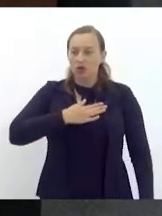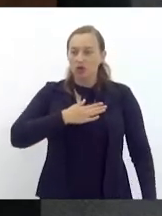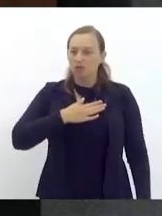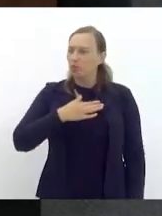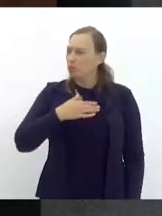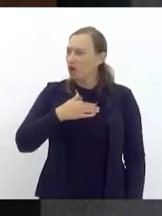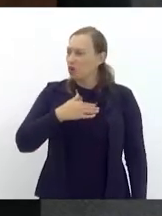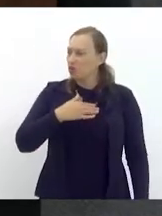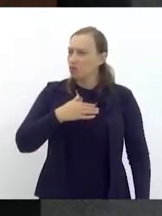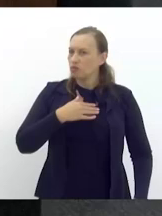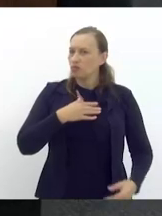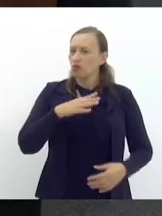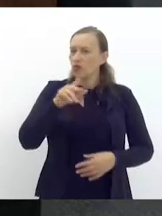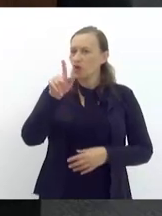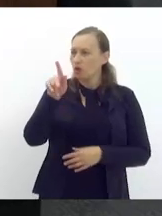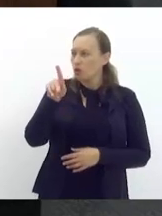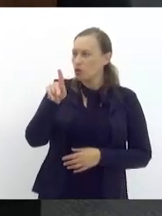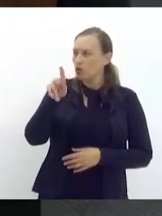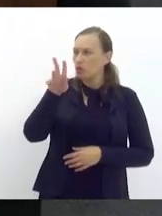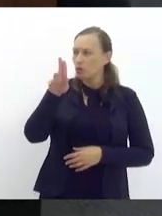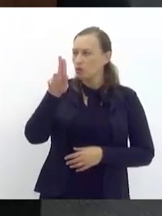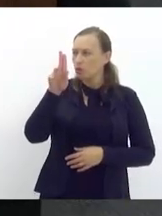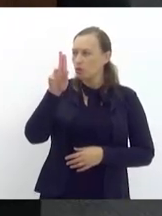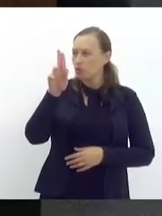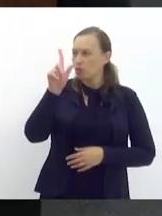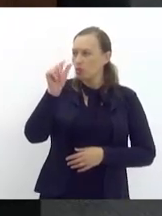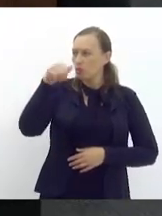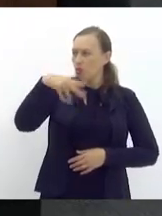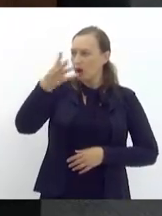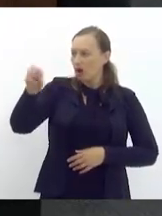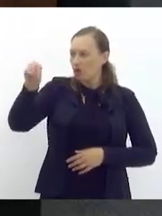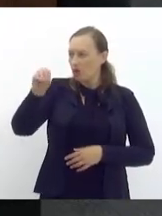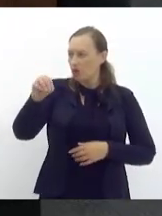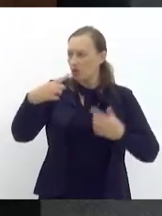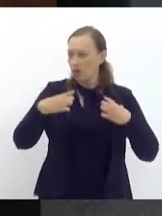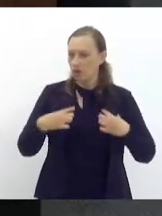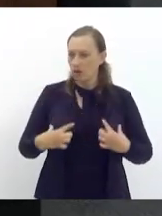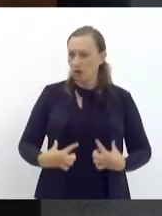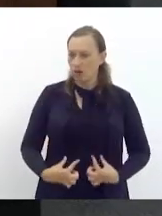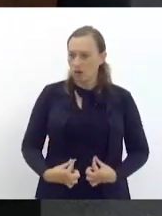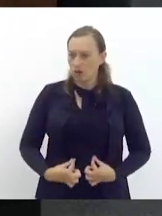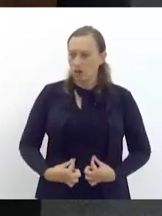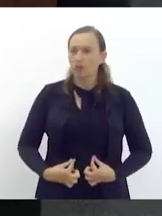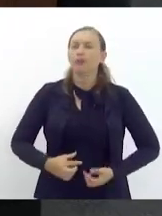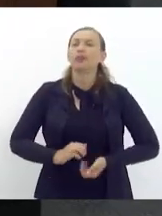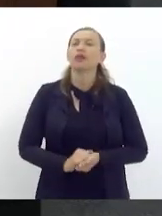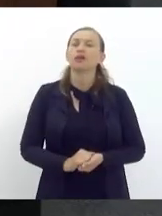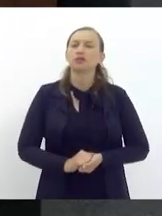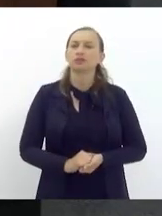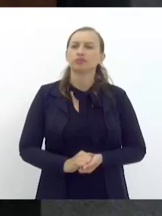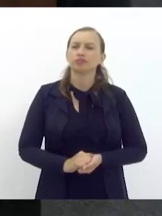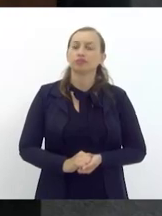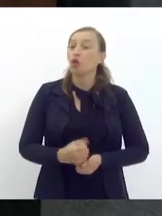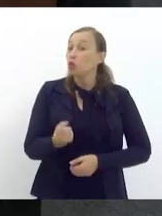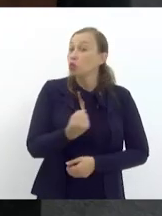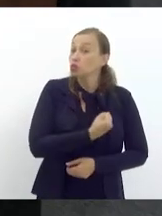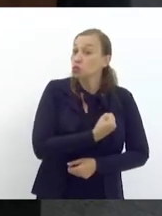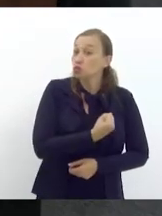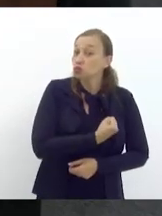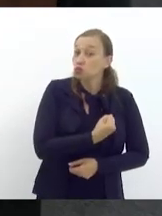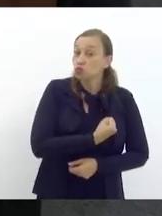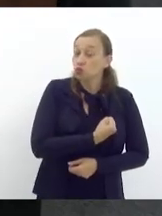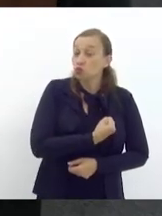já disse aqui temos muito a comemorar e muito de que nos orgulhar entretanto o número da